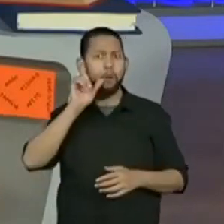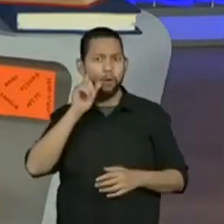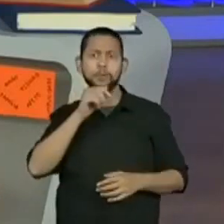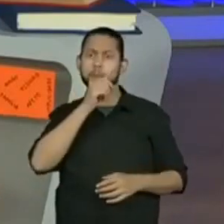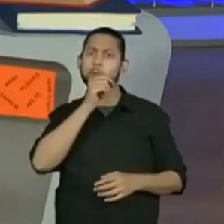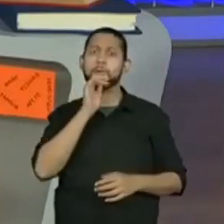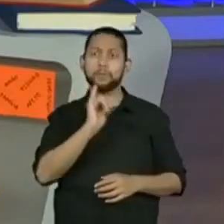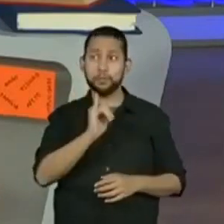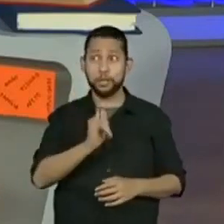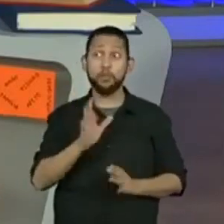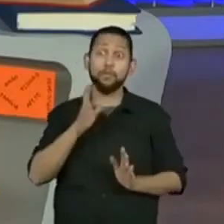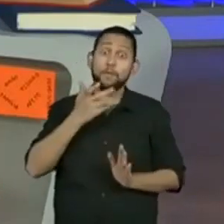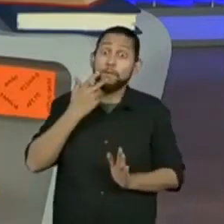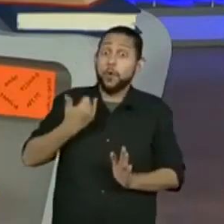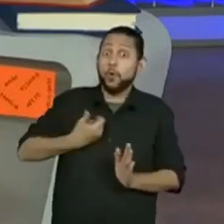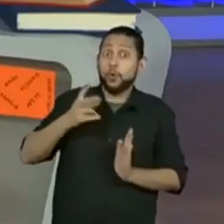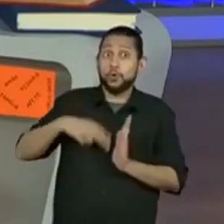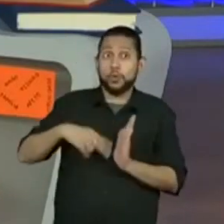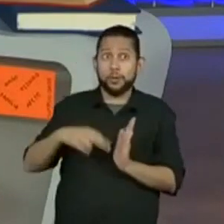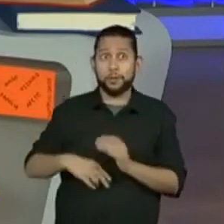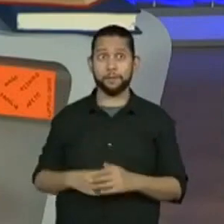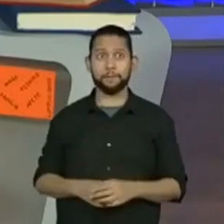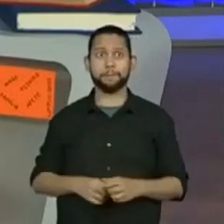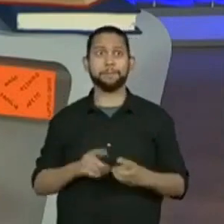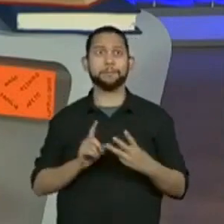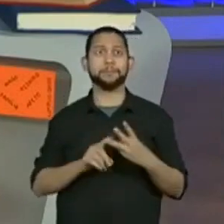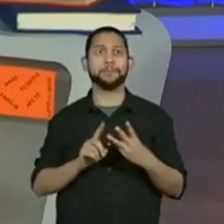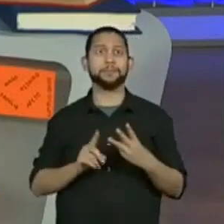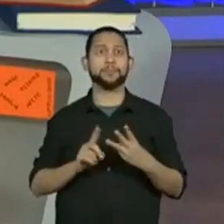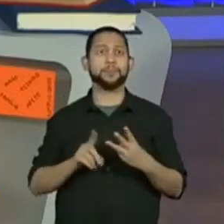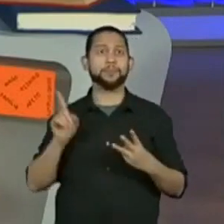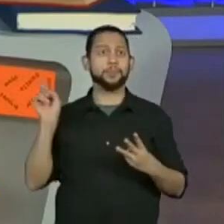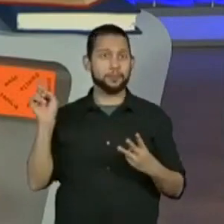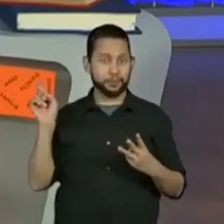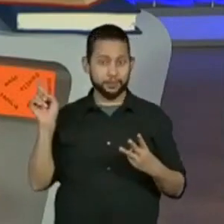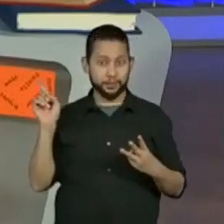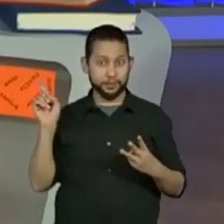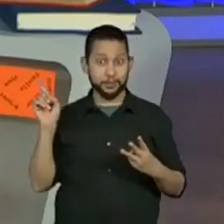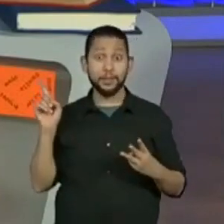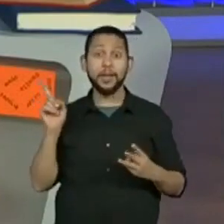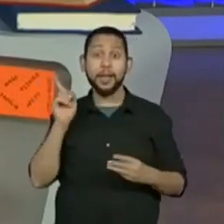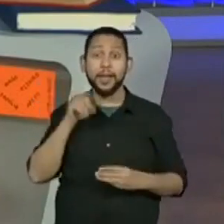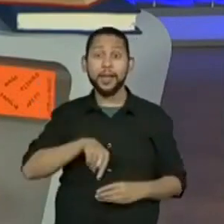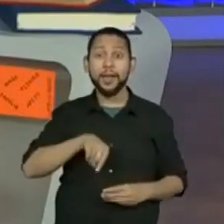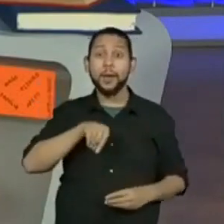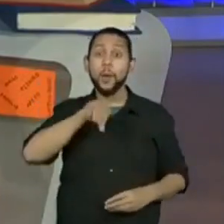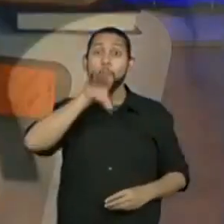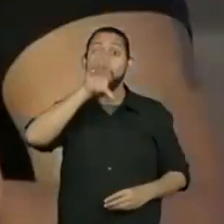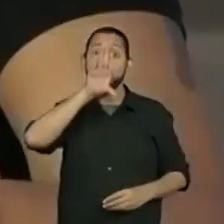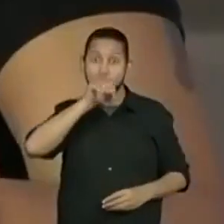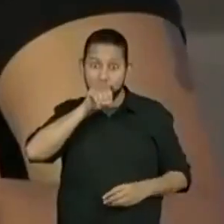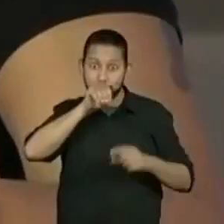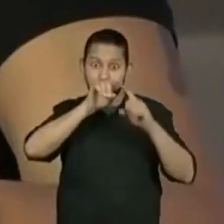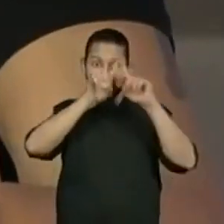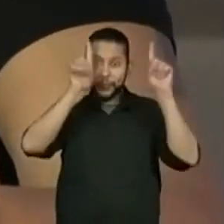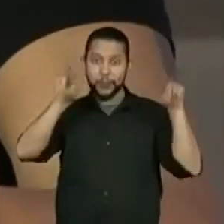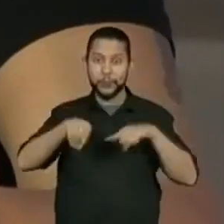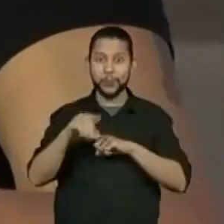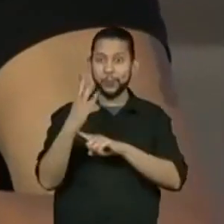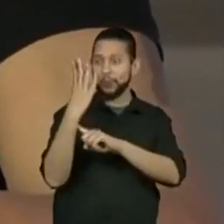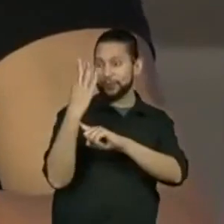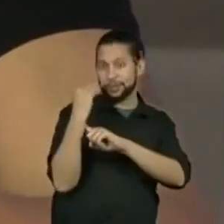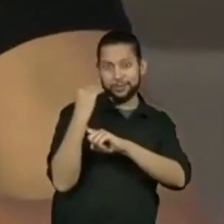já leu. Outra obra, que é exatamente o poema O Pato Tira